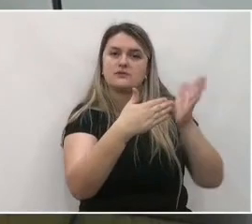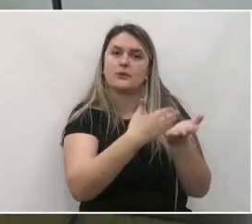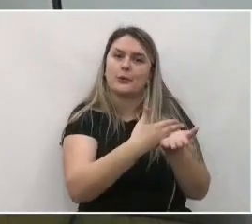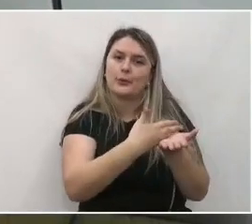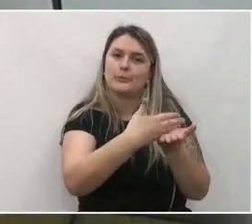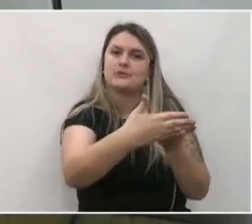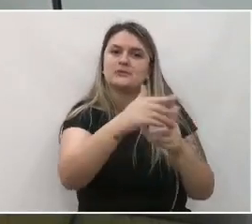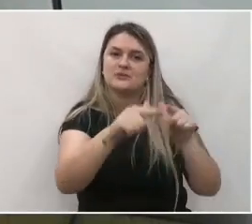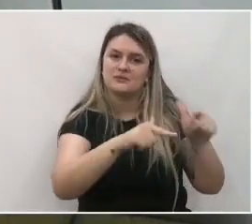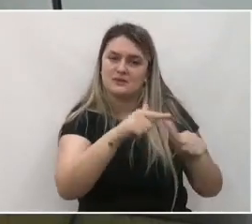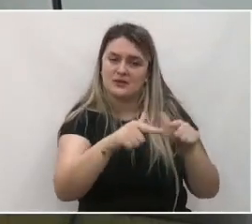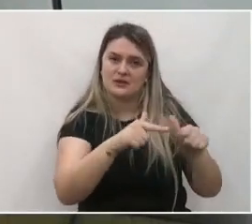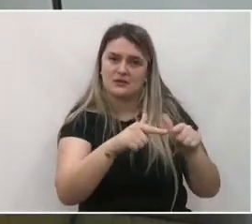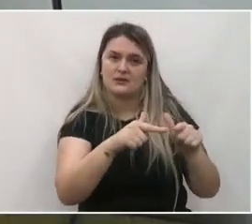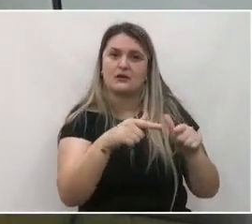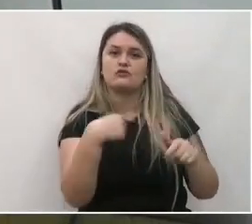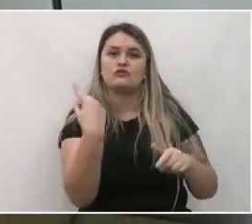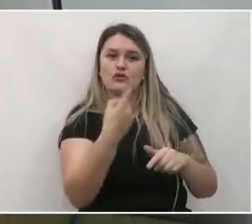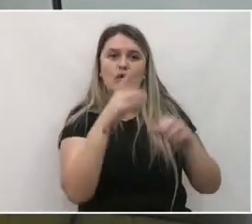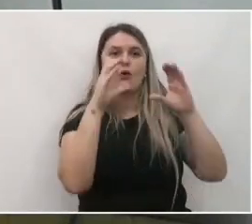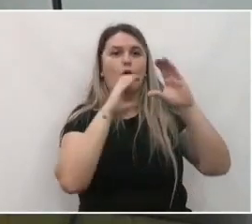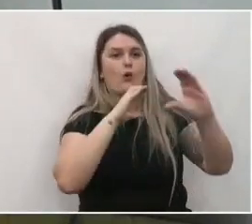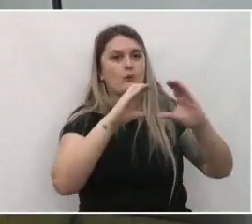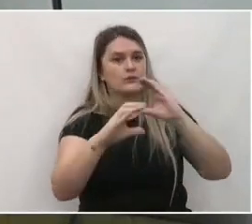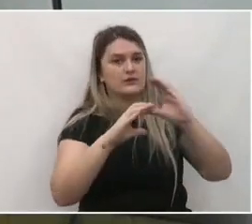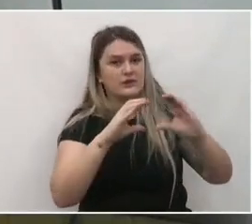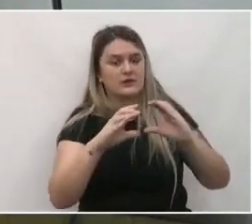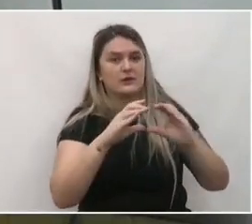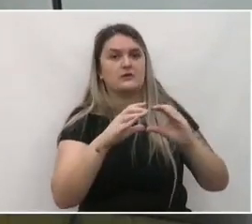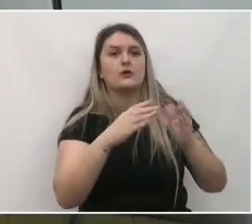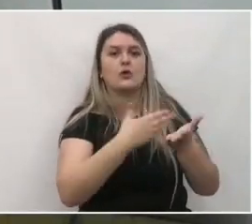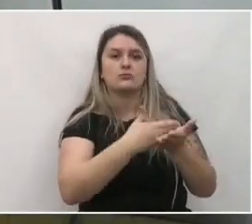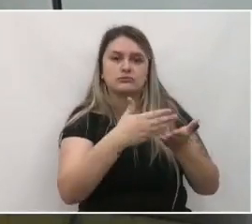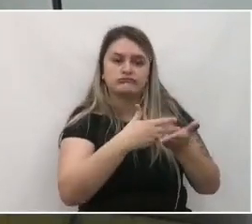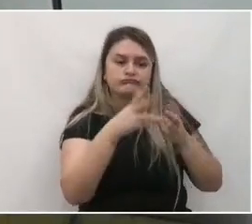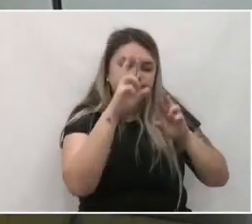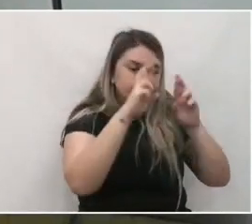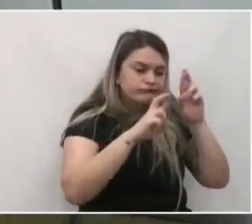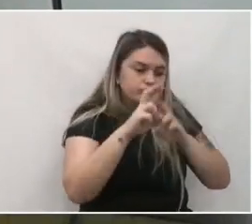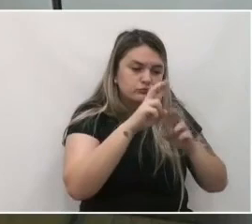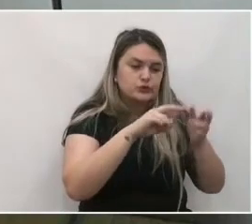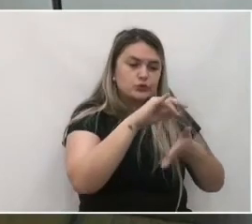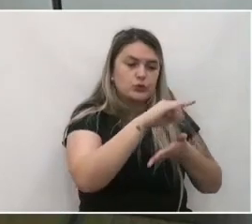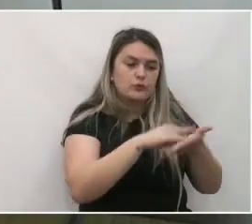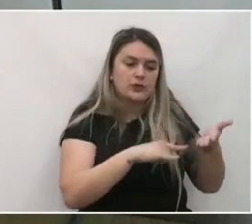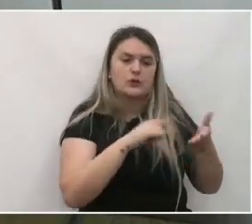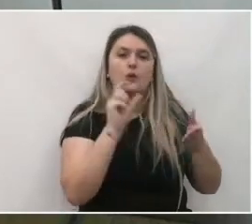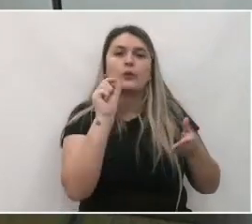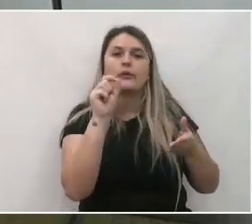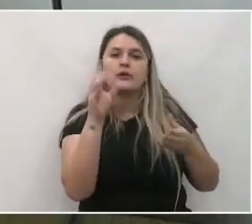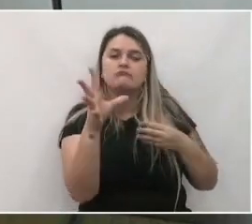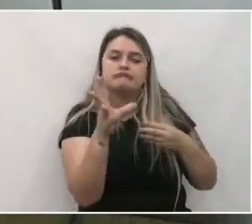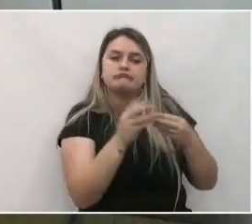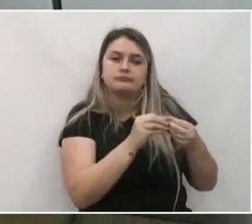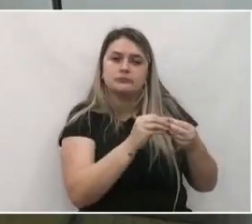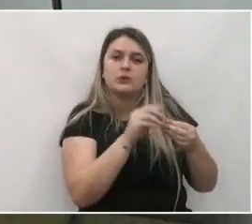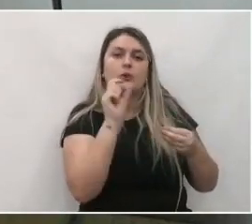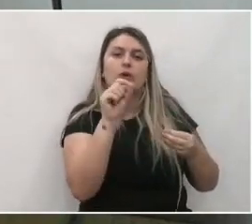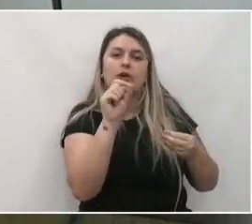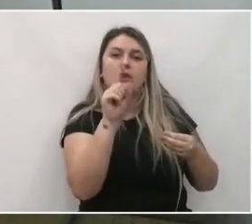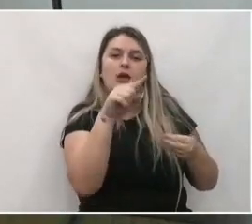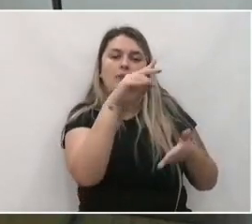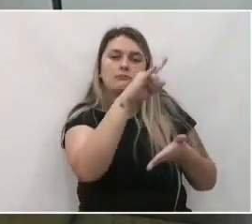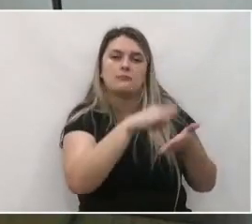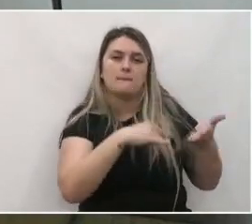então é exatamente isso a gente poder comunicar que a revisão está sendo feita o que que contempla toda essa revisão e o que é um plano